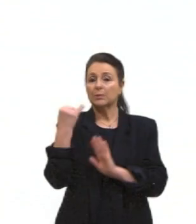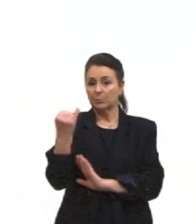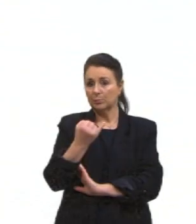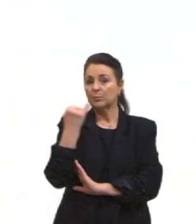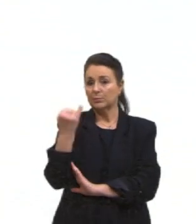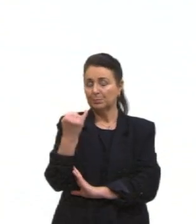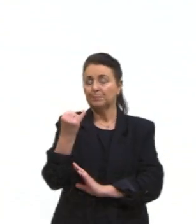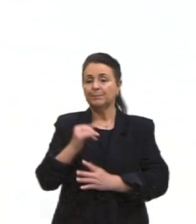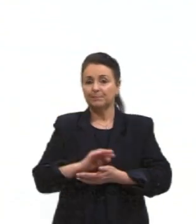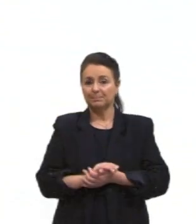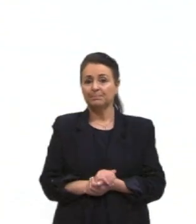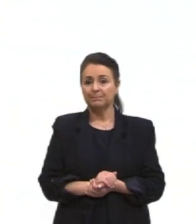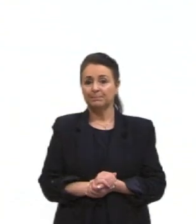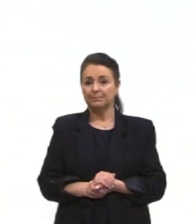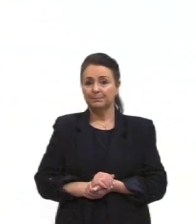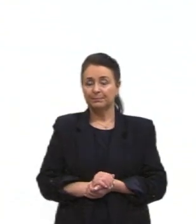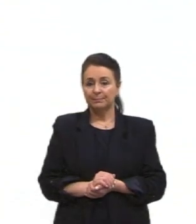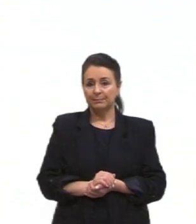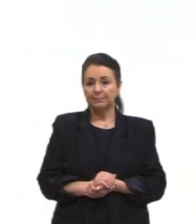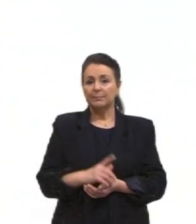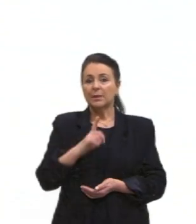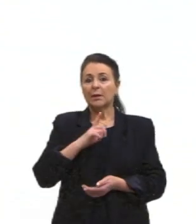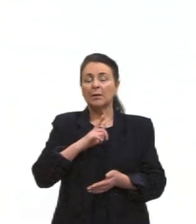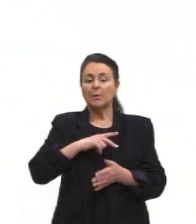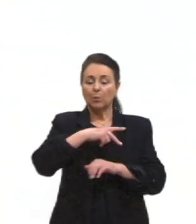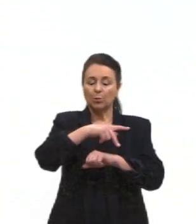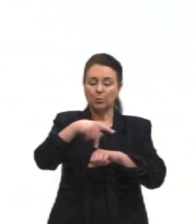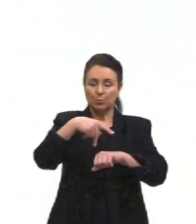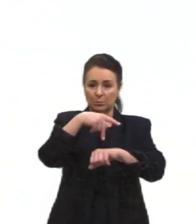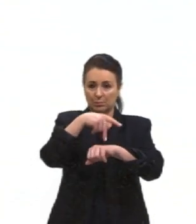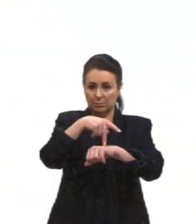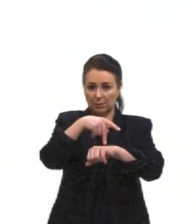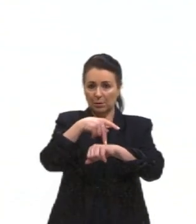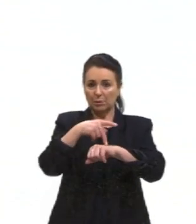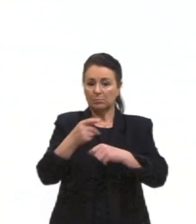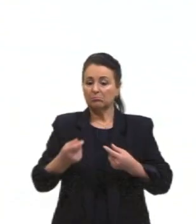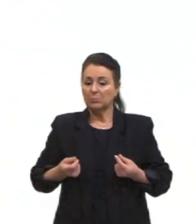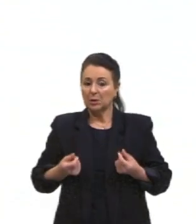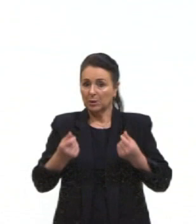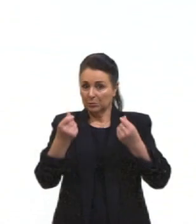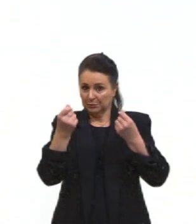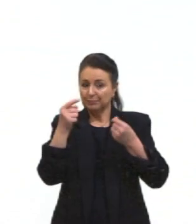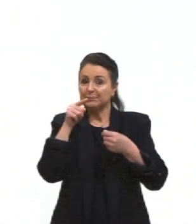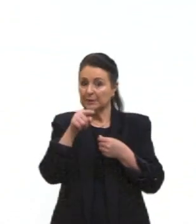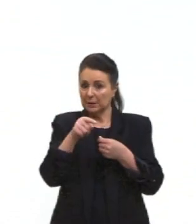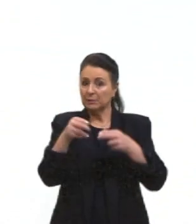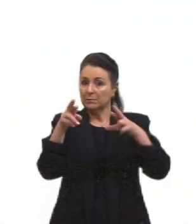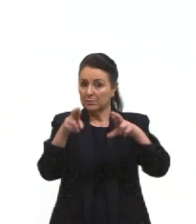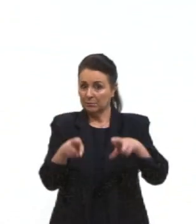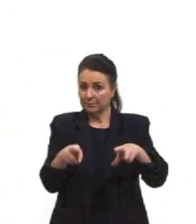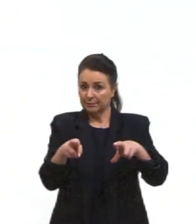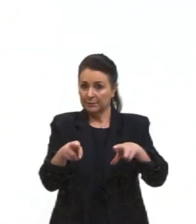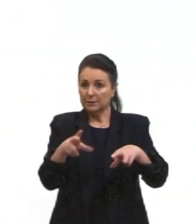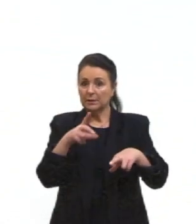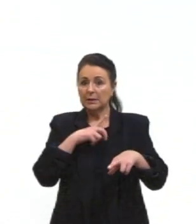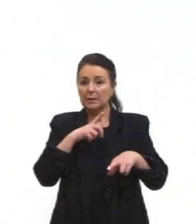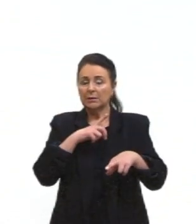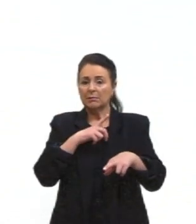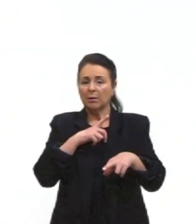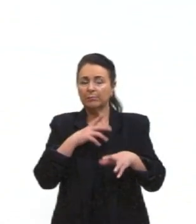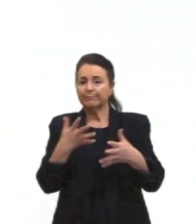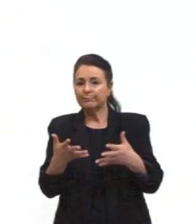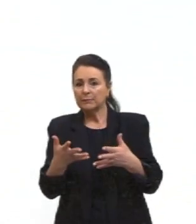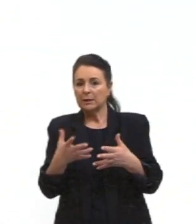expressiva aí também, tá, gurizada. Nós temos os países ricos dentro dessa região aí, né, estão localizados